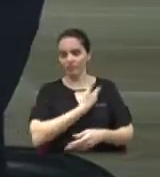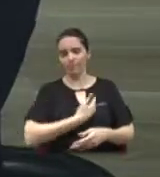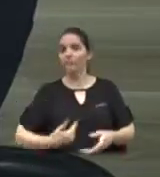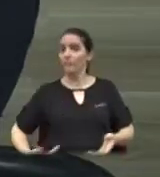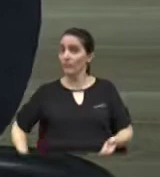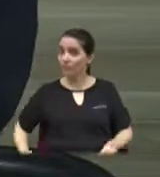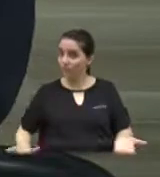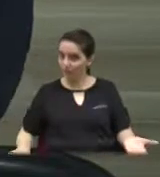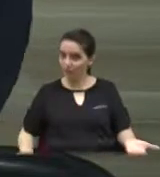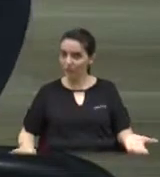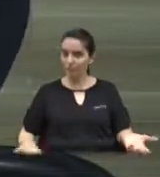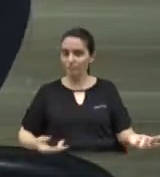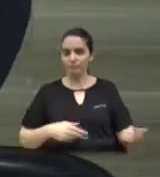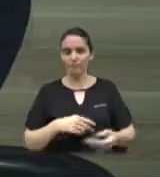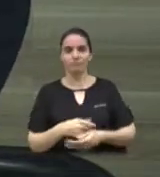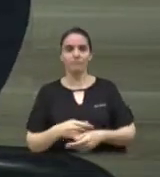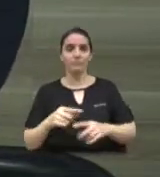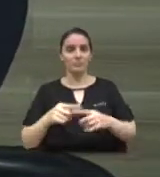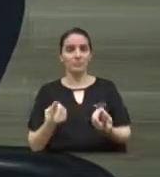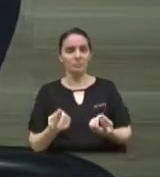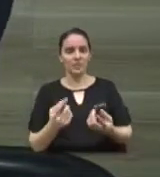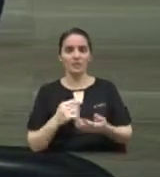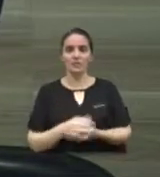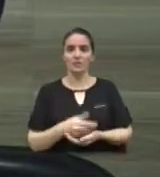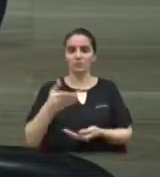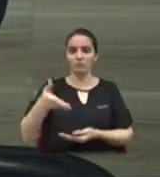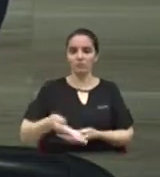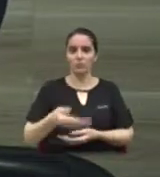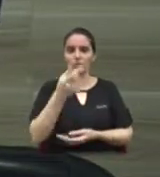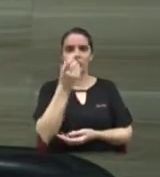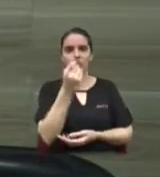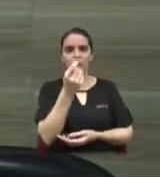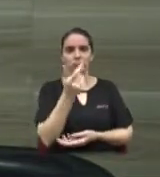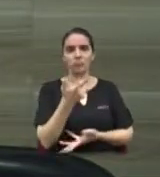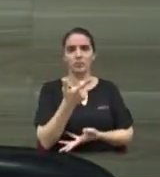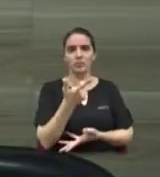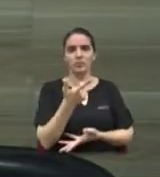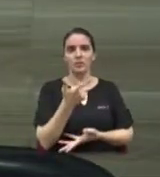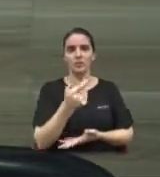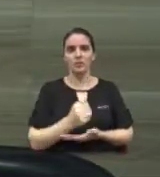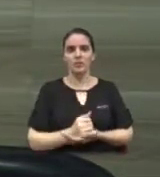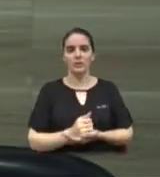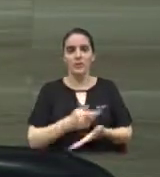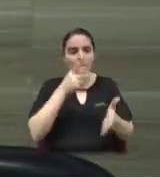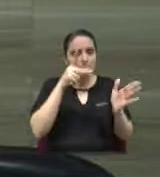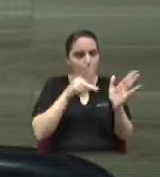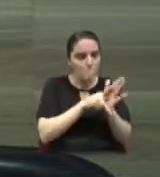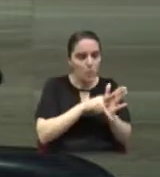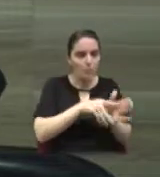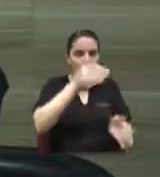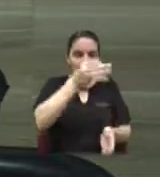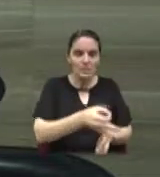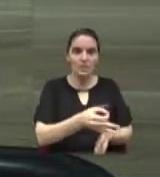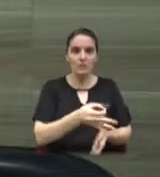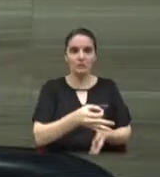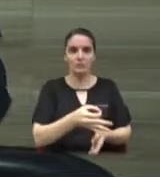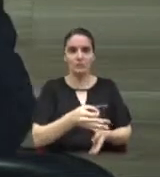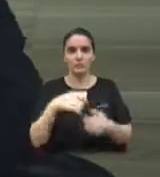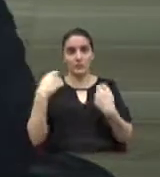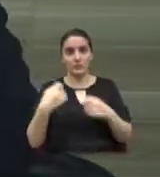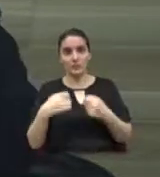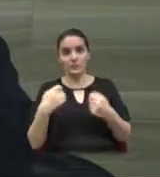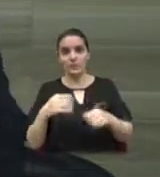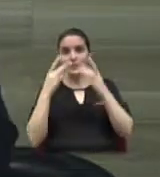para uma receita que hoje é engessada. Então, se a gente não começar a trabalhar isso da infância,